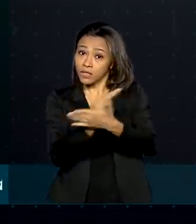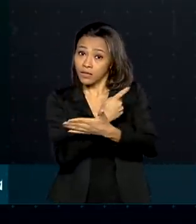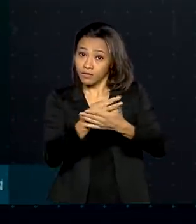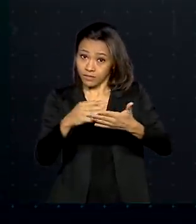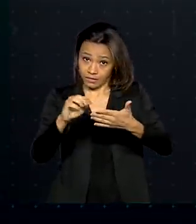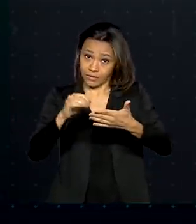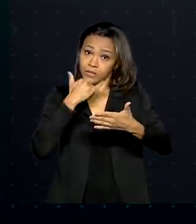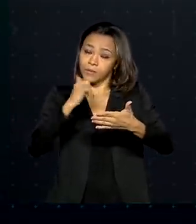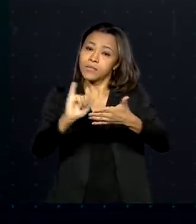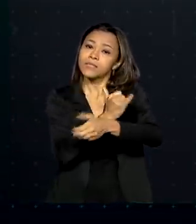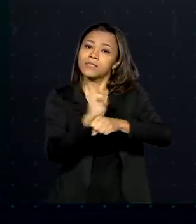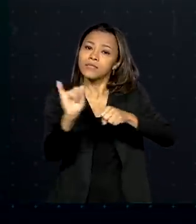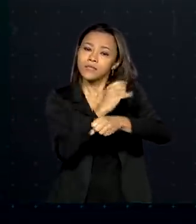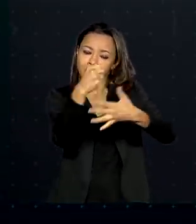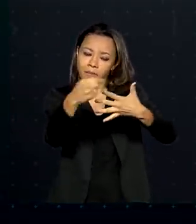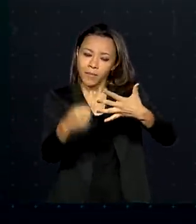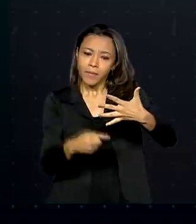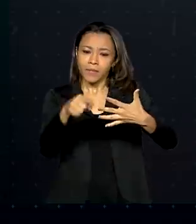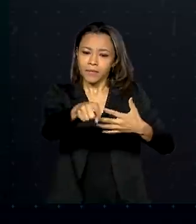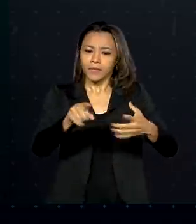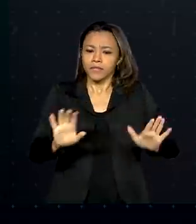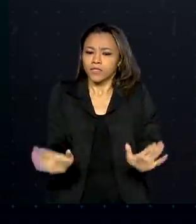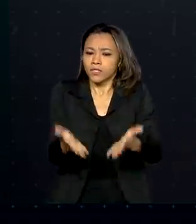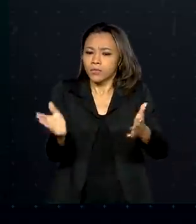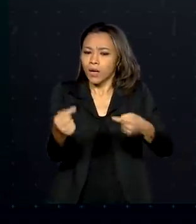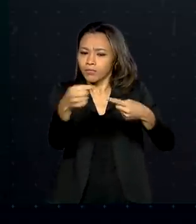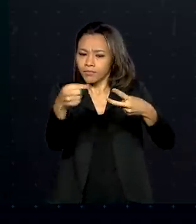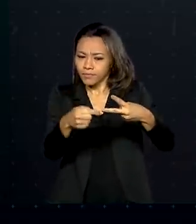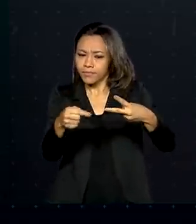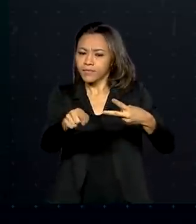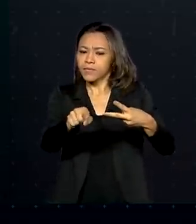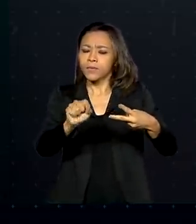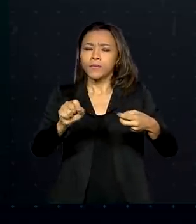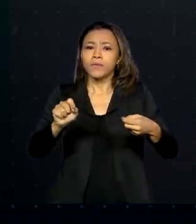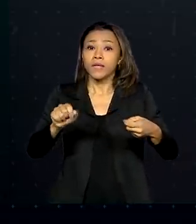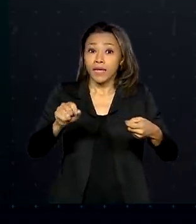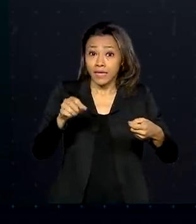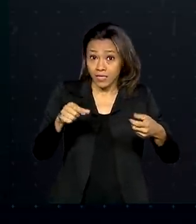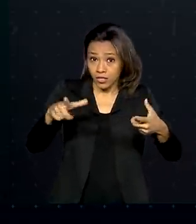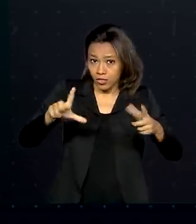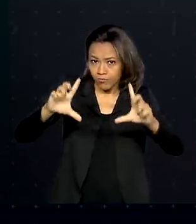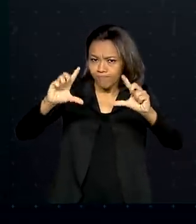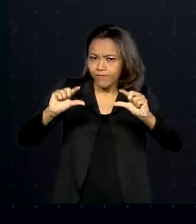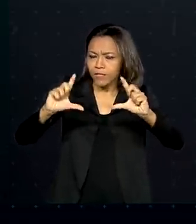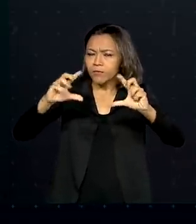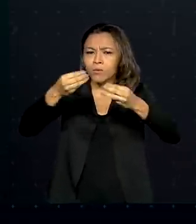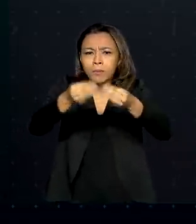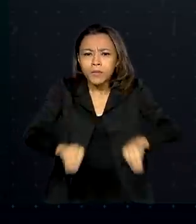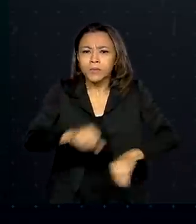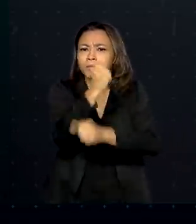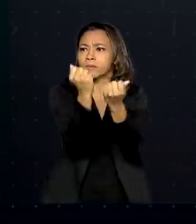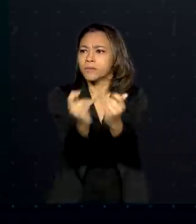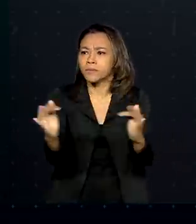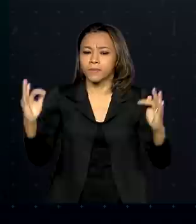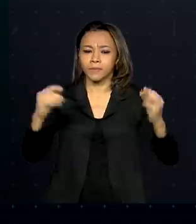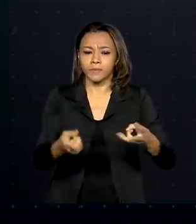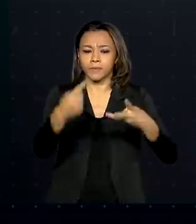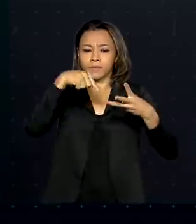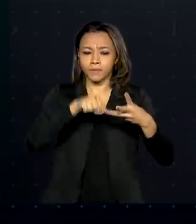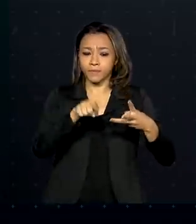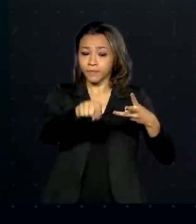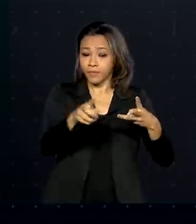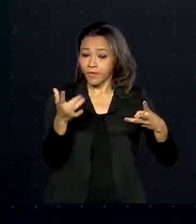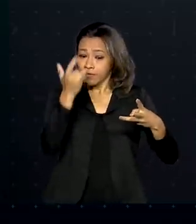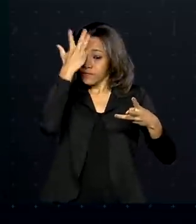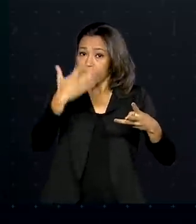barragens de rejeito de minério, estimular a implantação de minas de baixo impacto ambiental, facilitar o financiamento